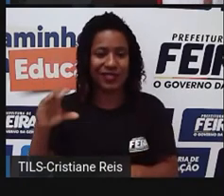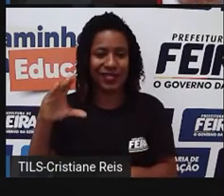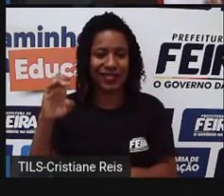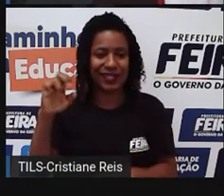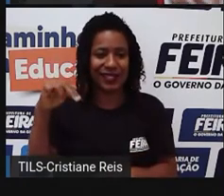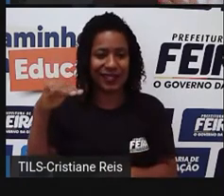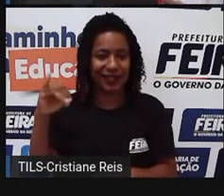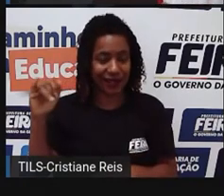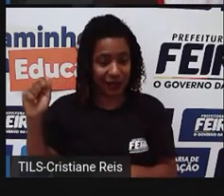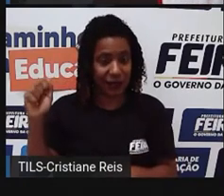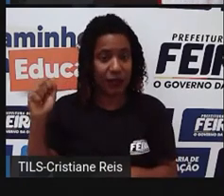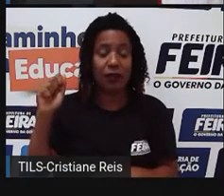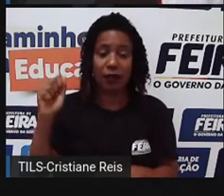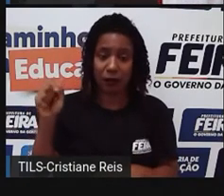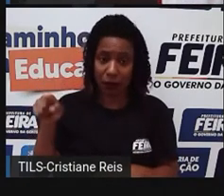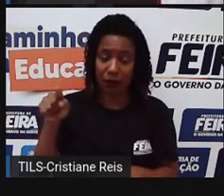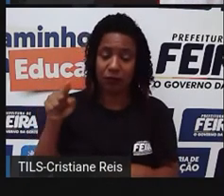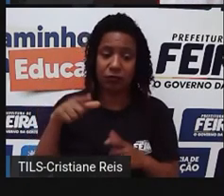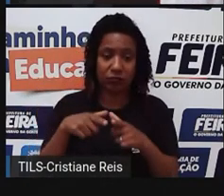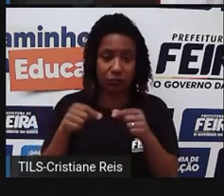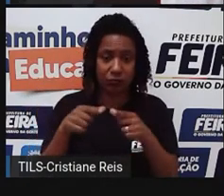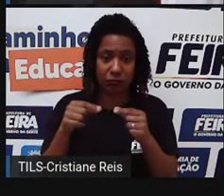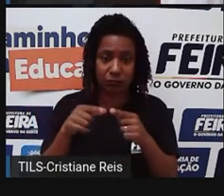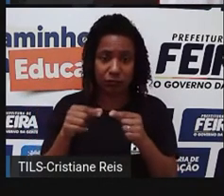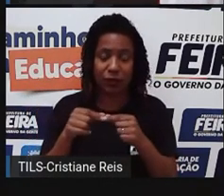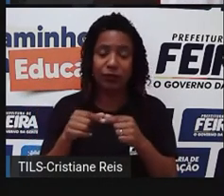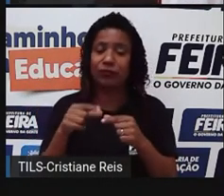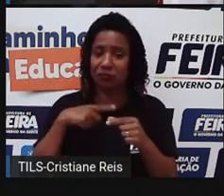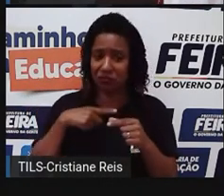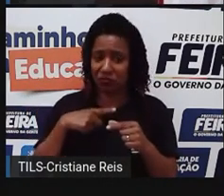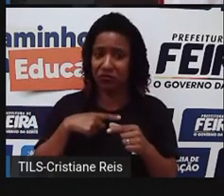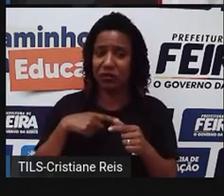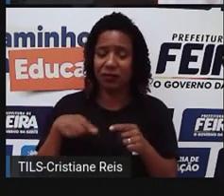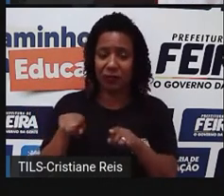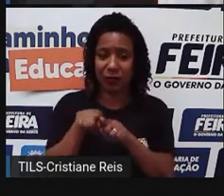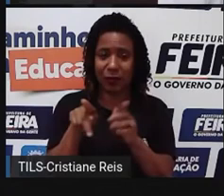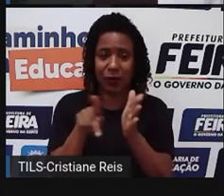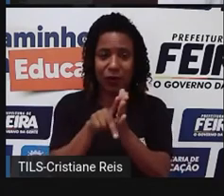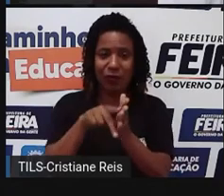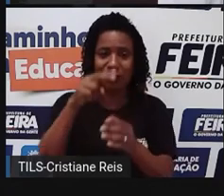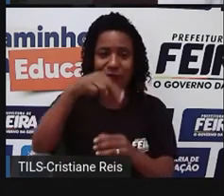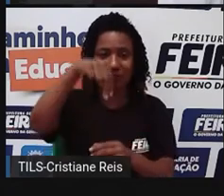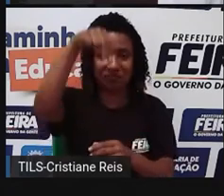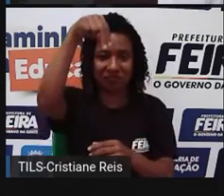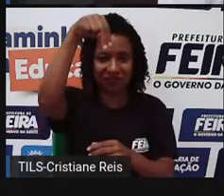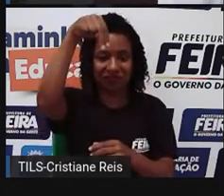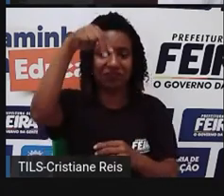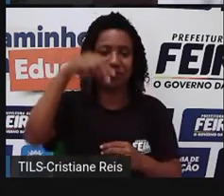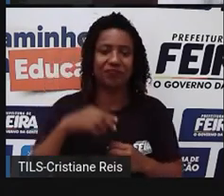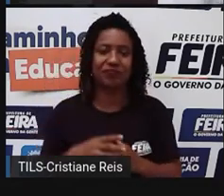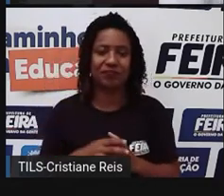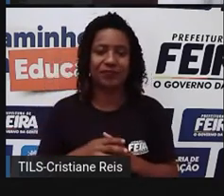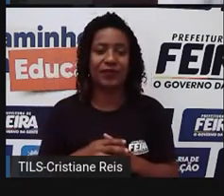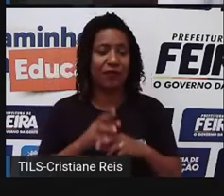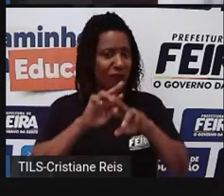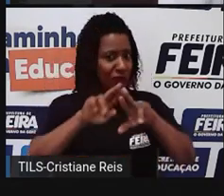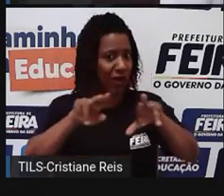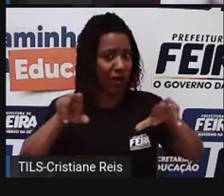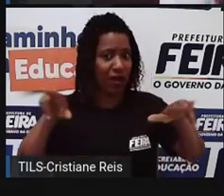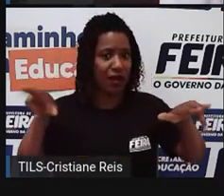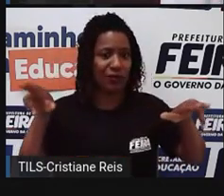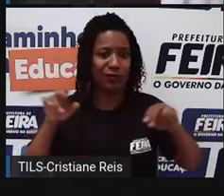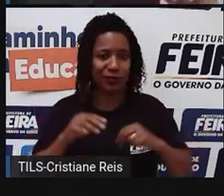somente, não ficaram somente nesses três, foram vários polos, né, ao longo da, da história. Bom,